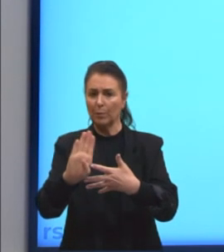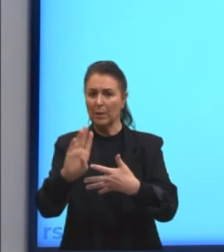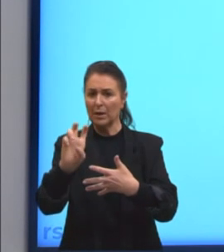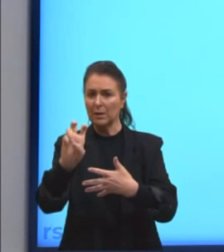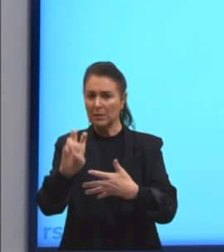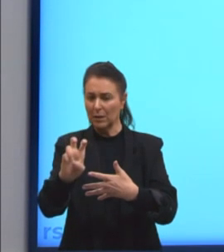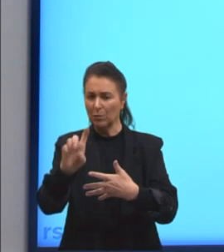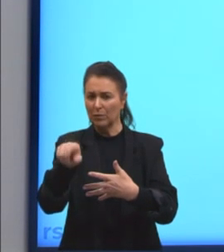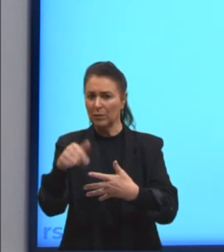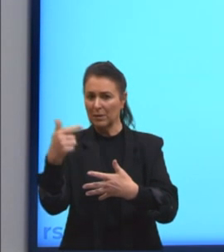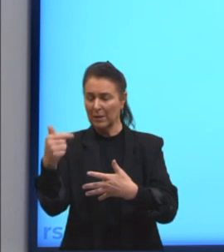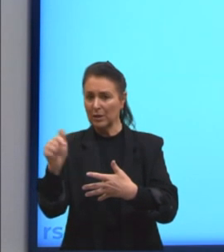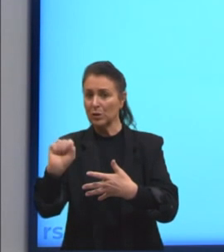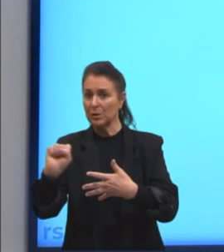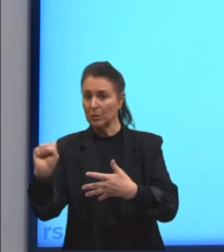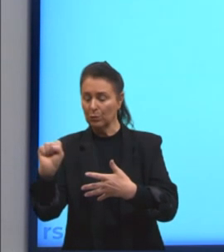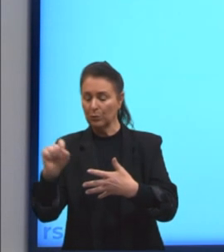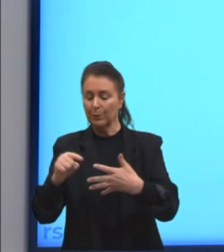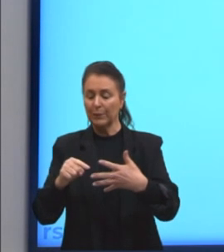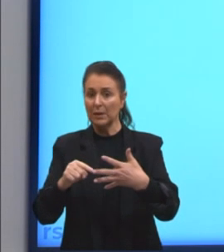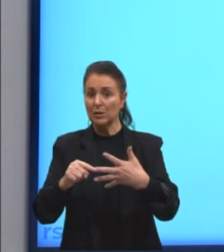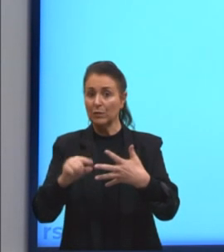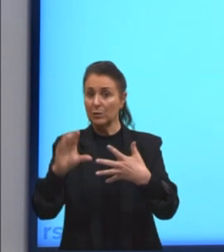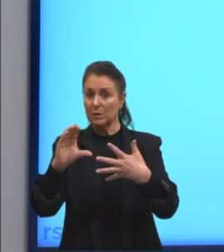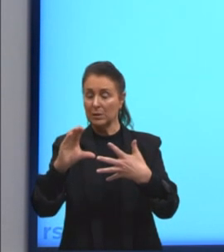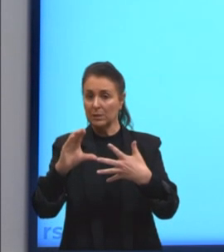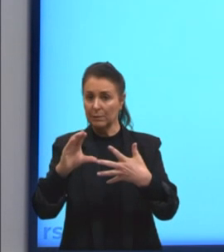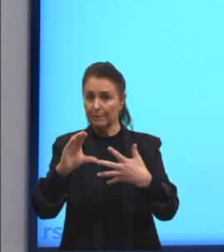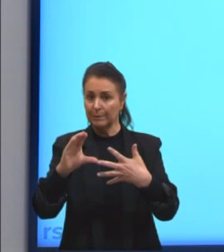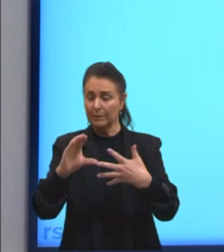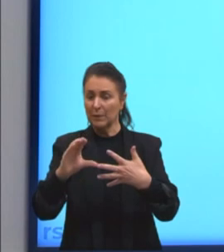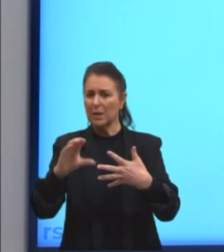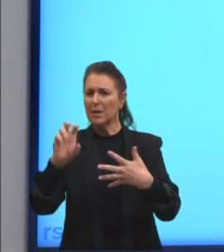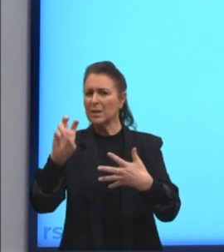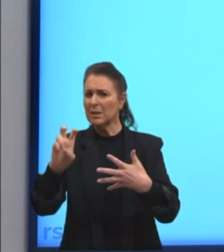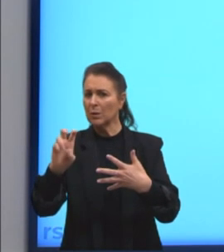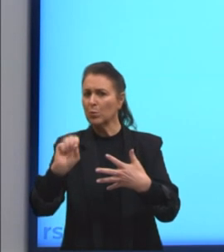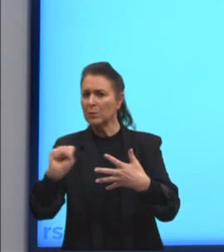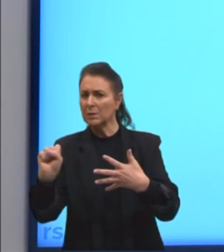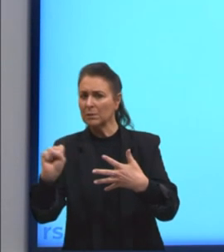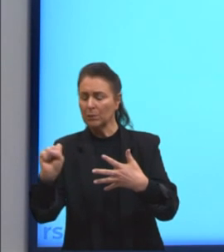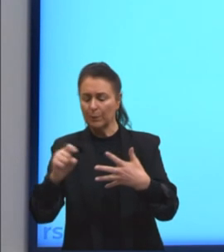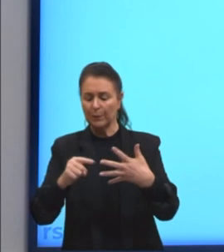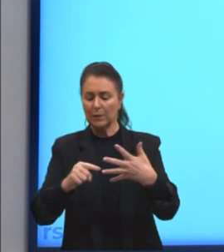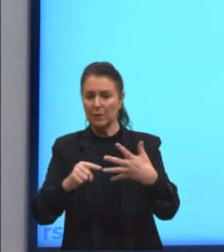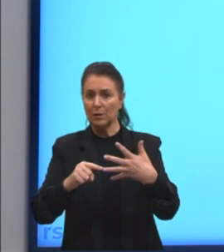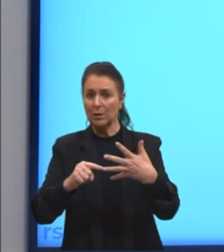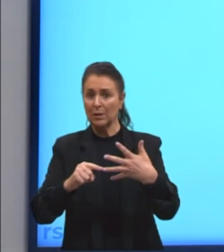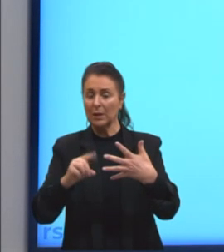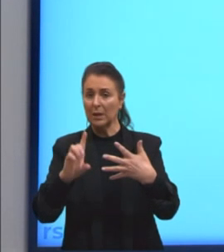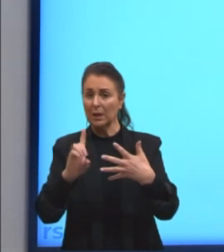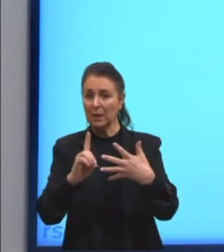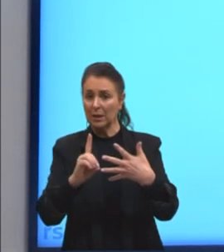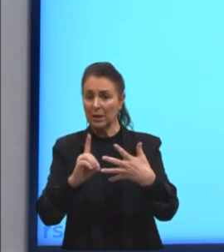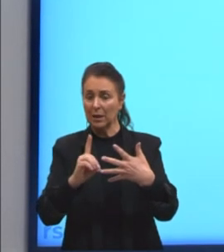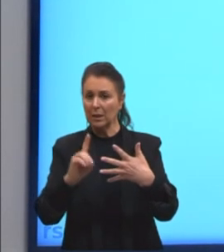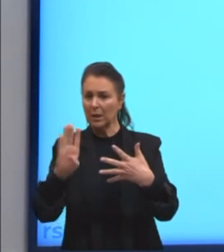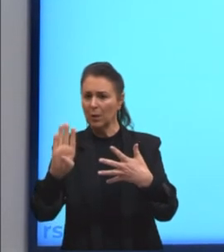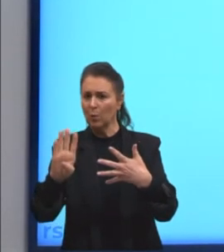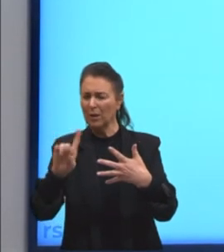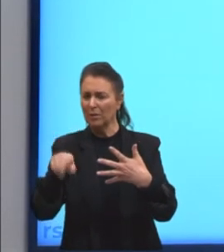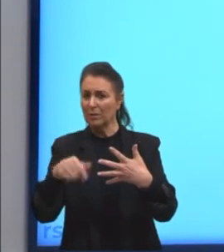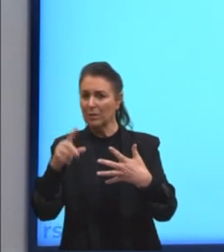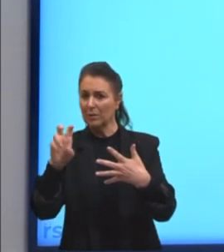5,7 segundos. Alternativa C, 5 segundos. Alternativa D, 4